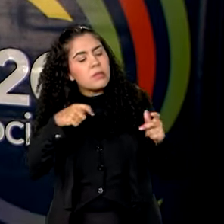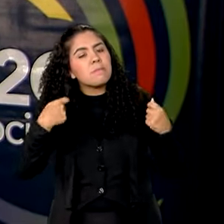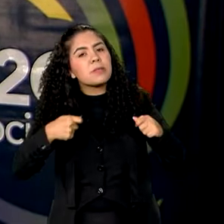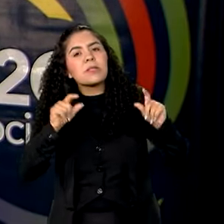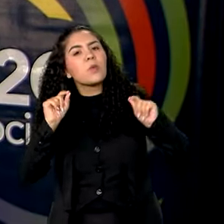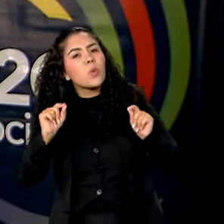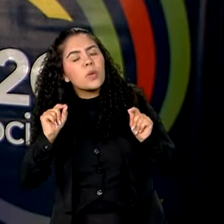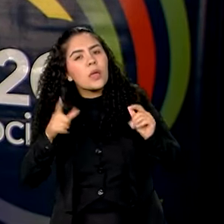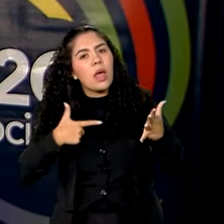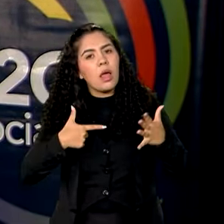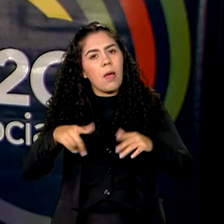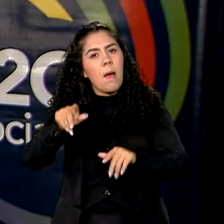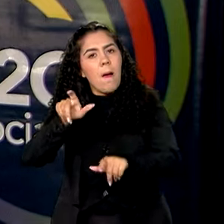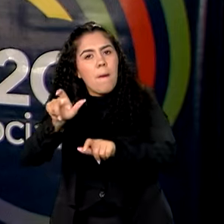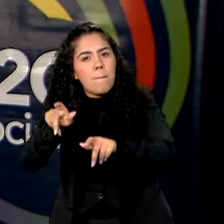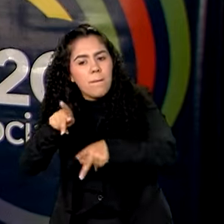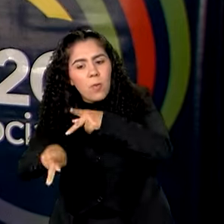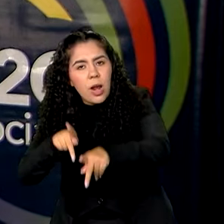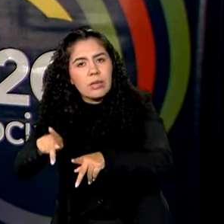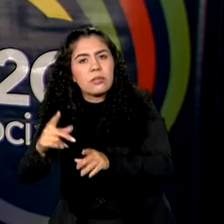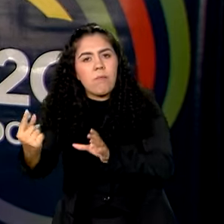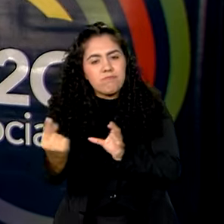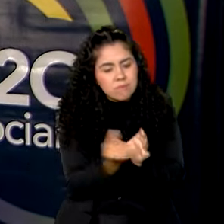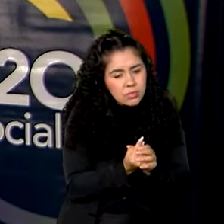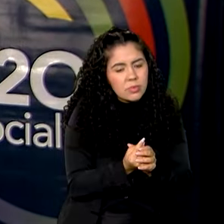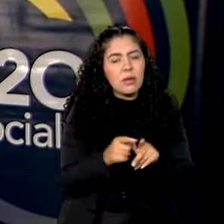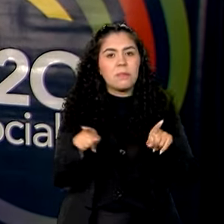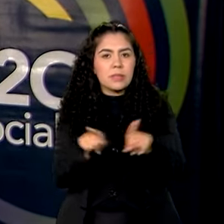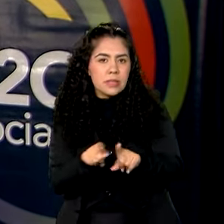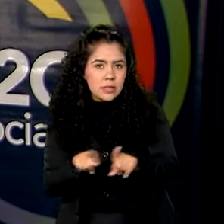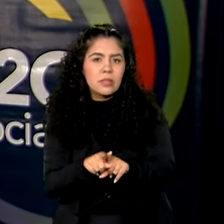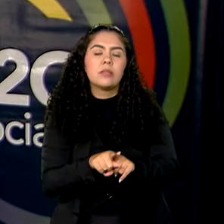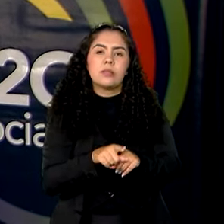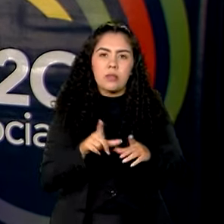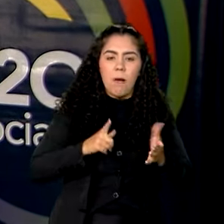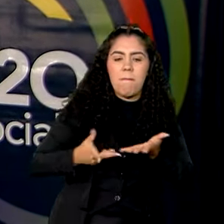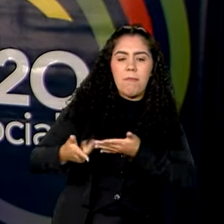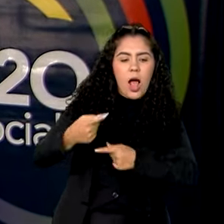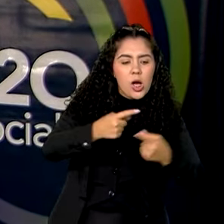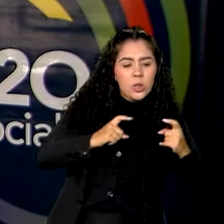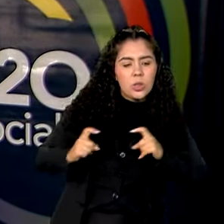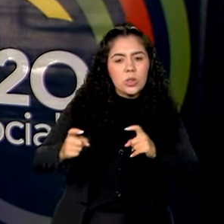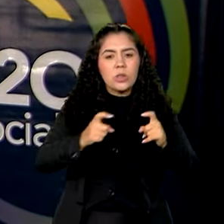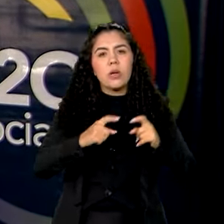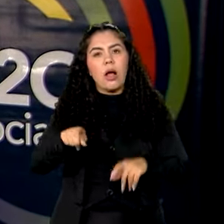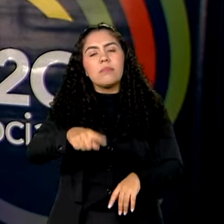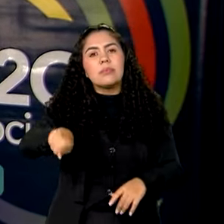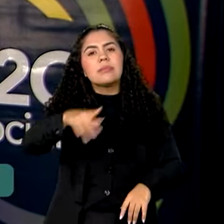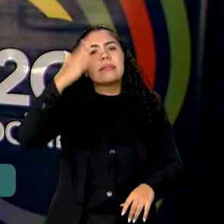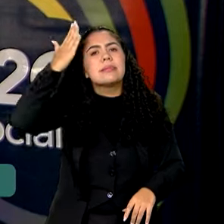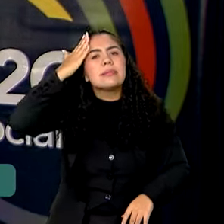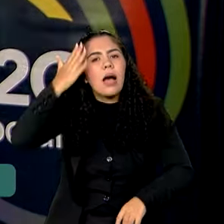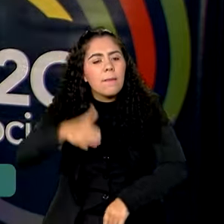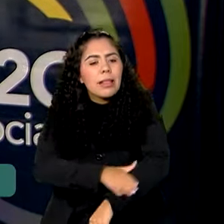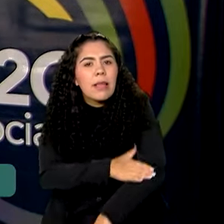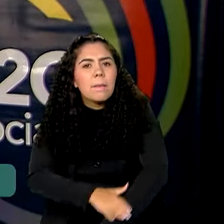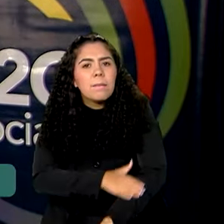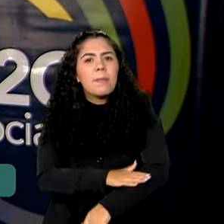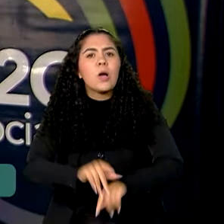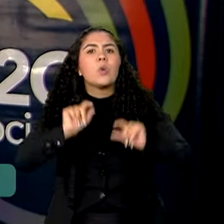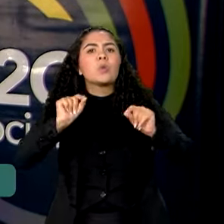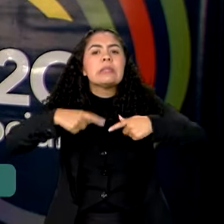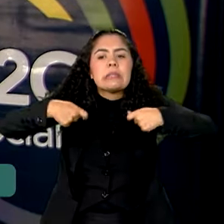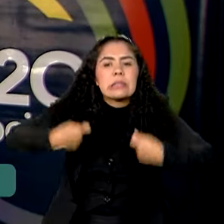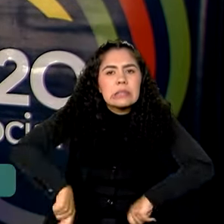discussão do povo, tem que ter a participação da sociedade que em última análise o povo sabe, do que sente, os desejos que tem, as